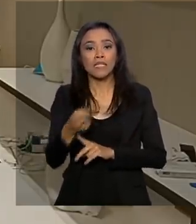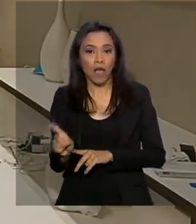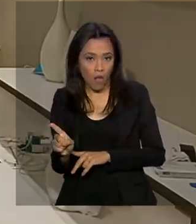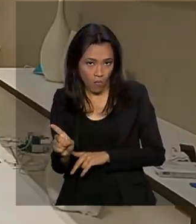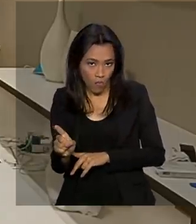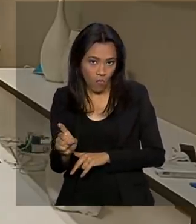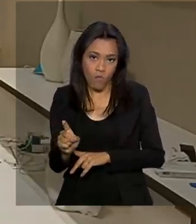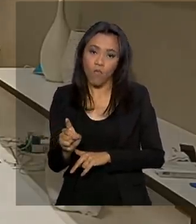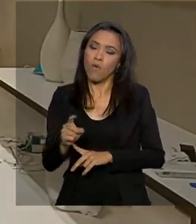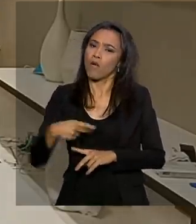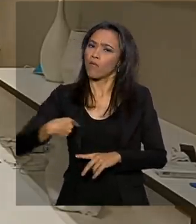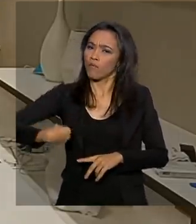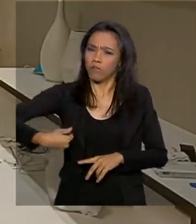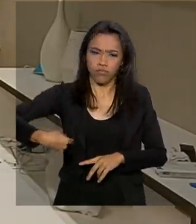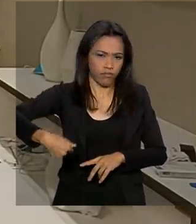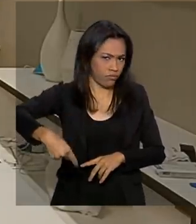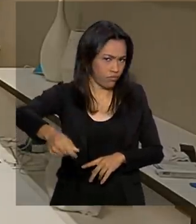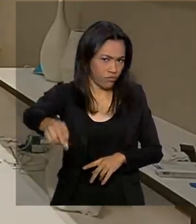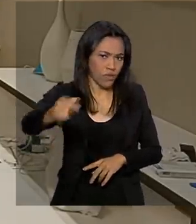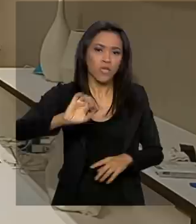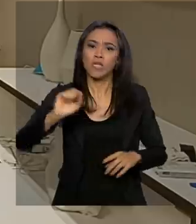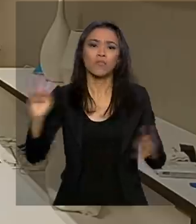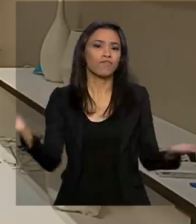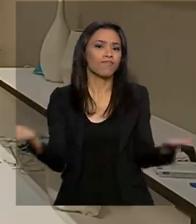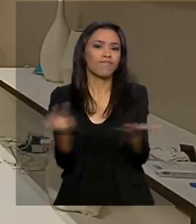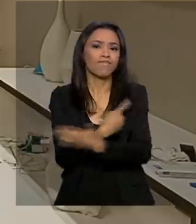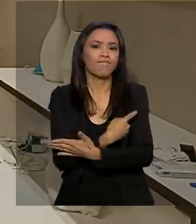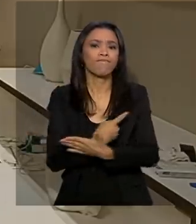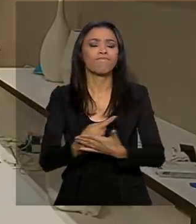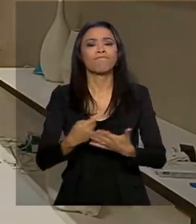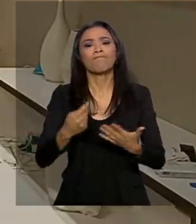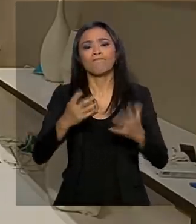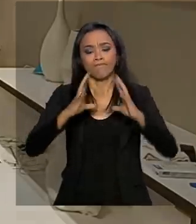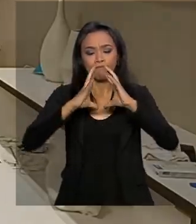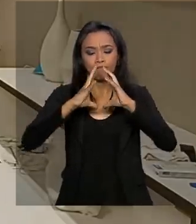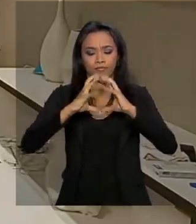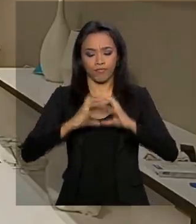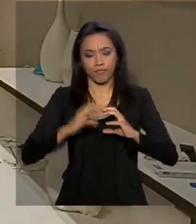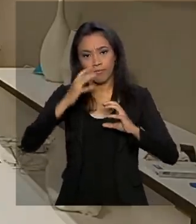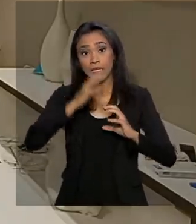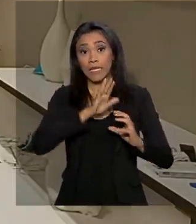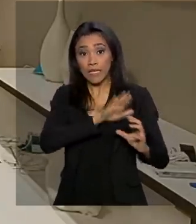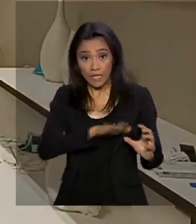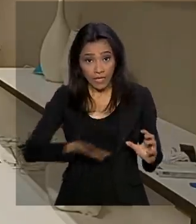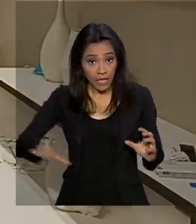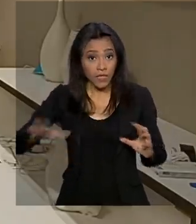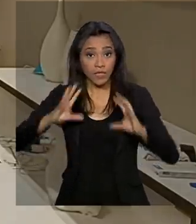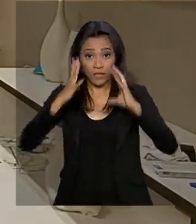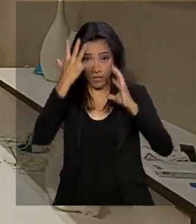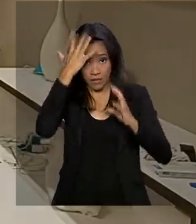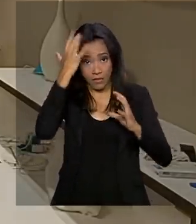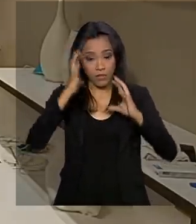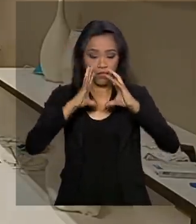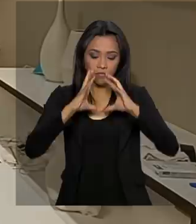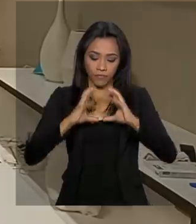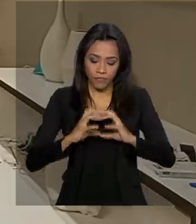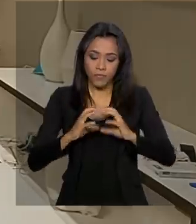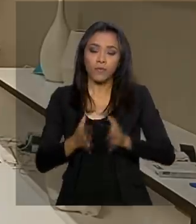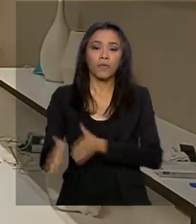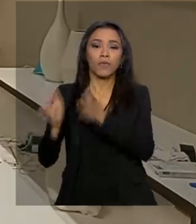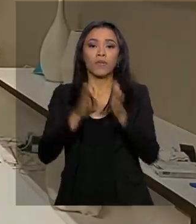causada pelo Zika vírus. Falaríamos também, recorde da pressão de cocaína.